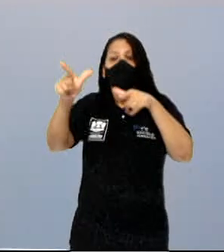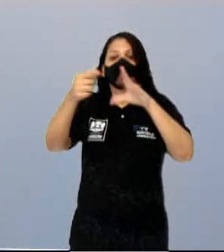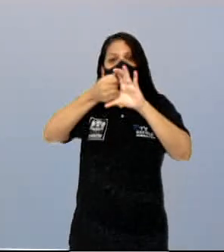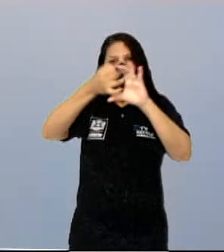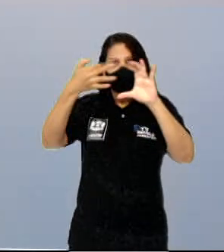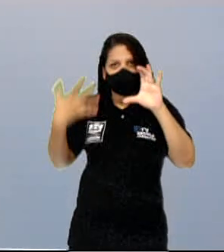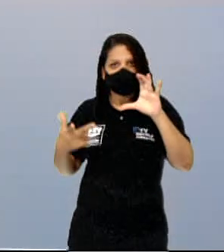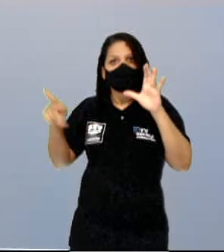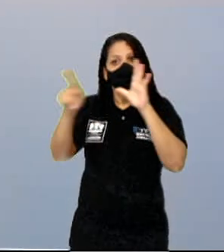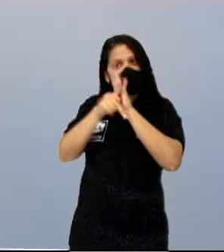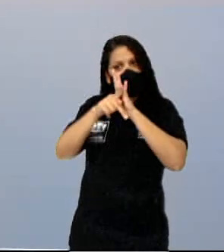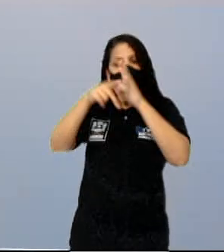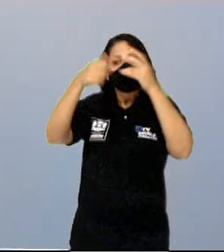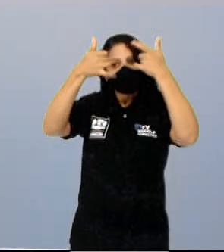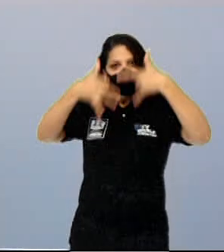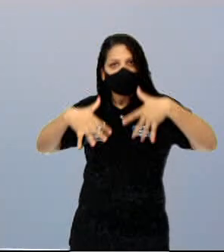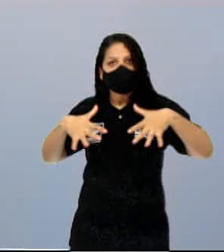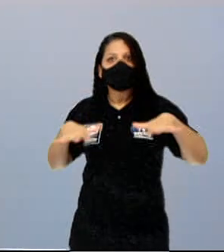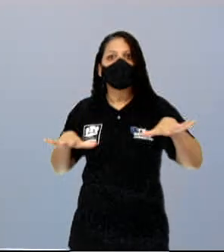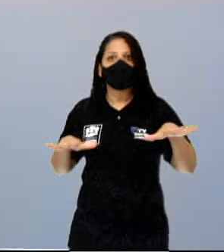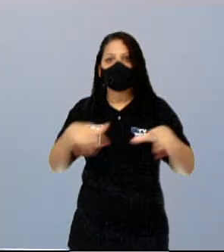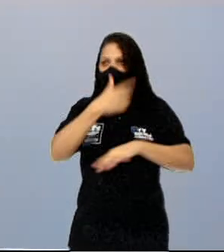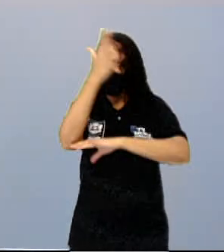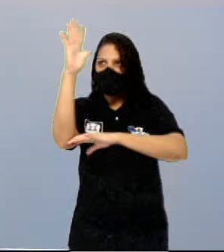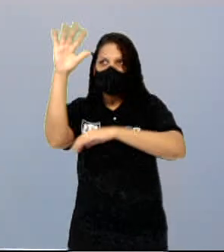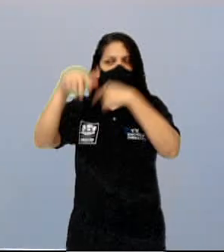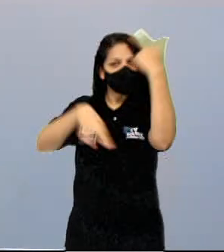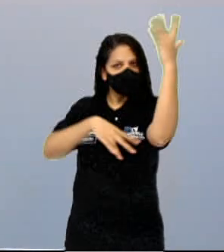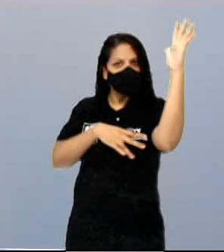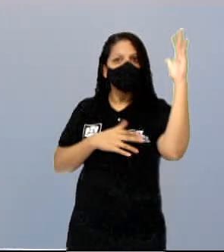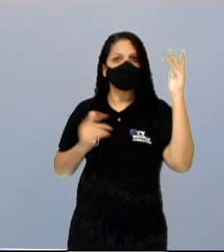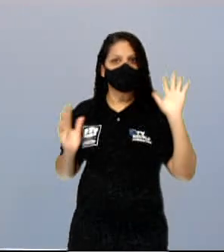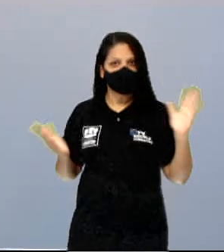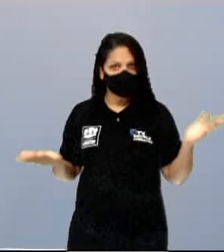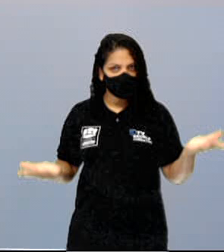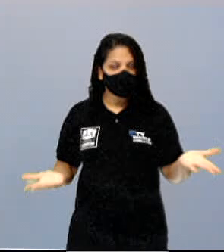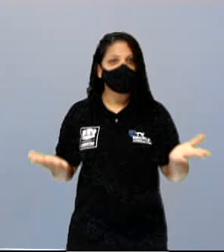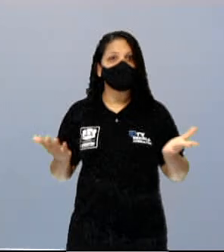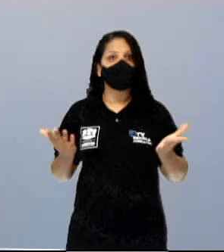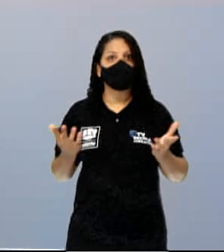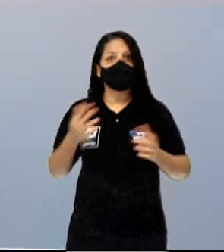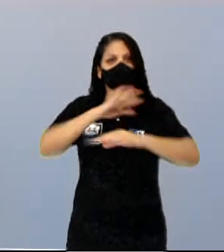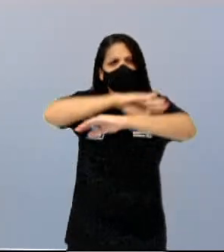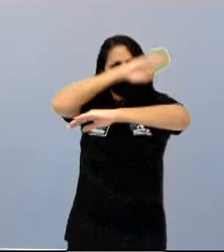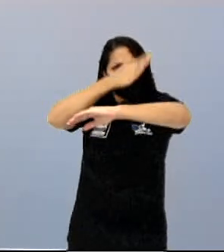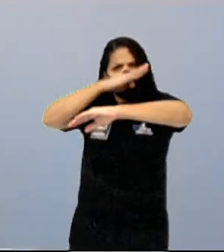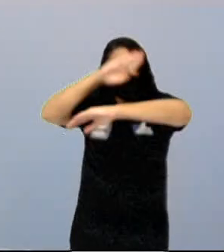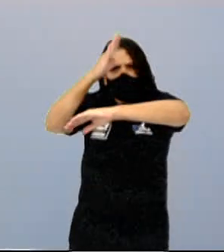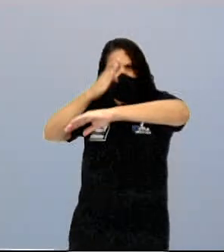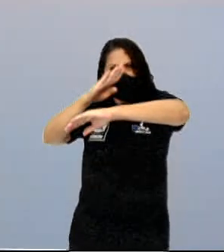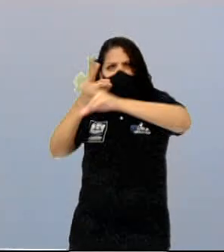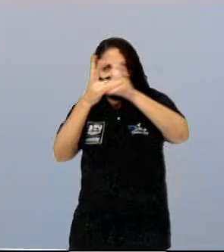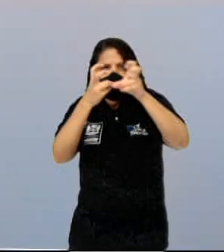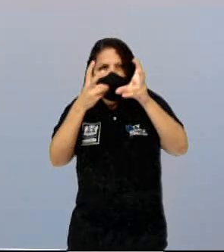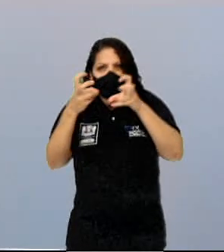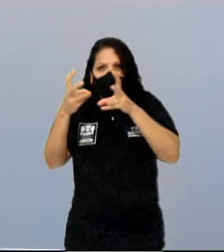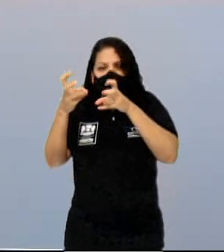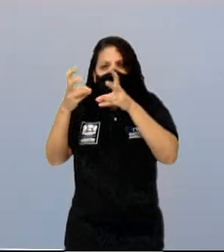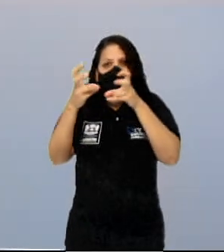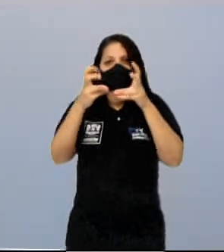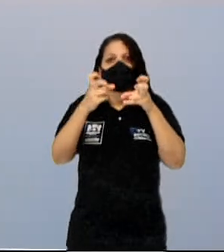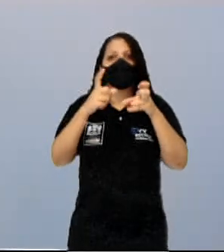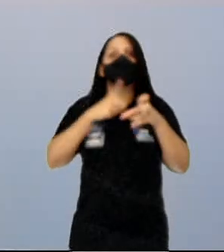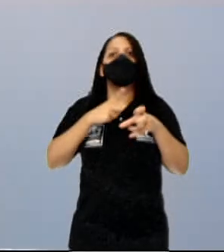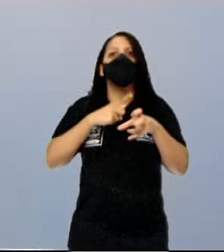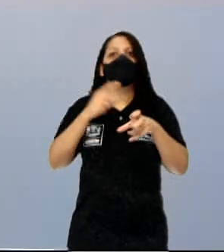aquele relevozinho arredondado, que aparece no litoral, eles são ocupados pela região ali